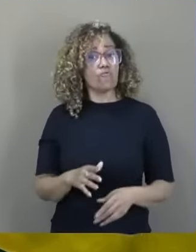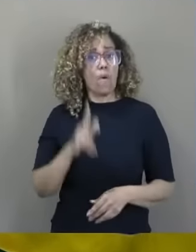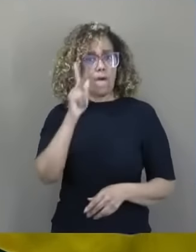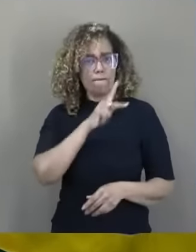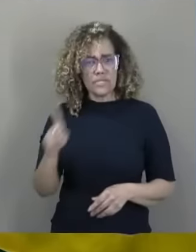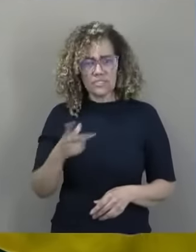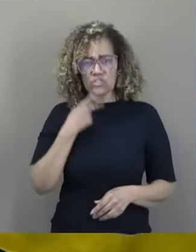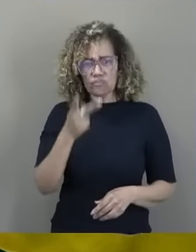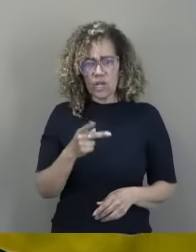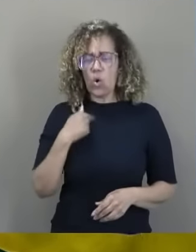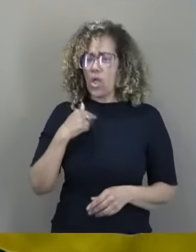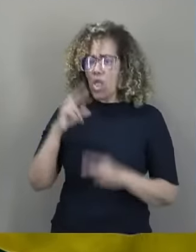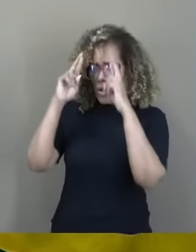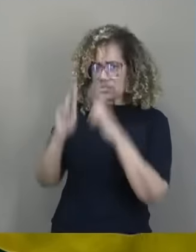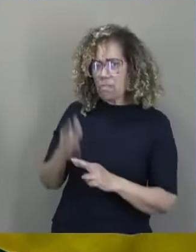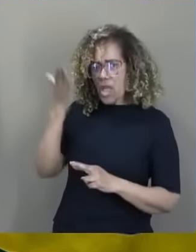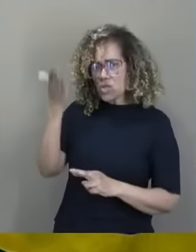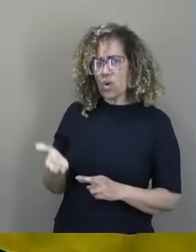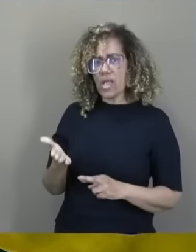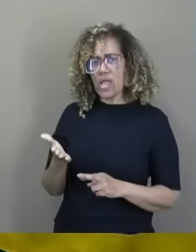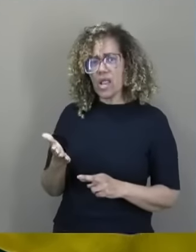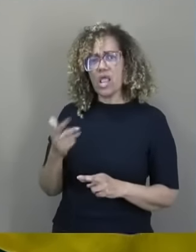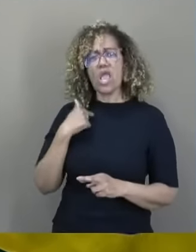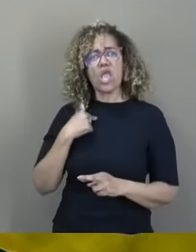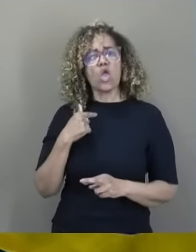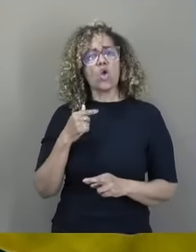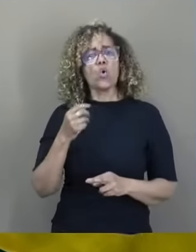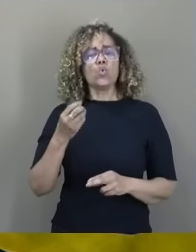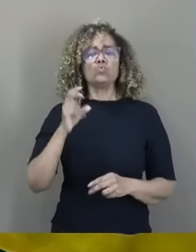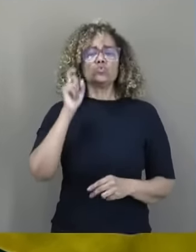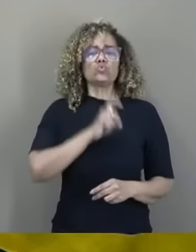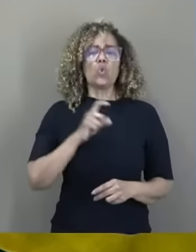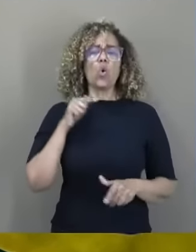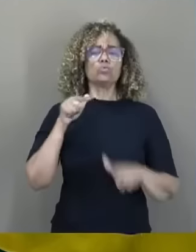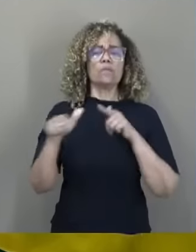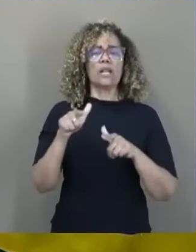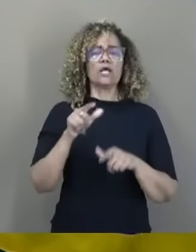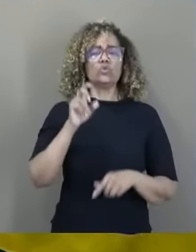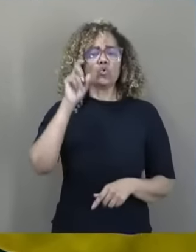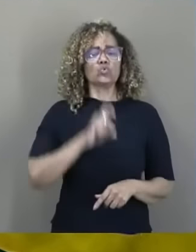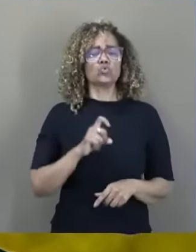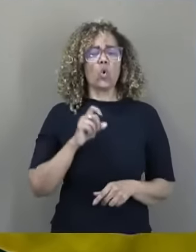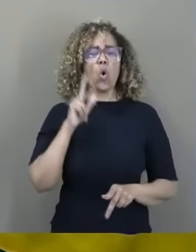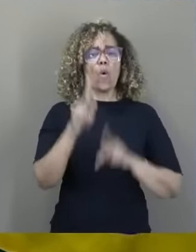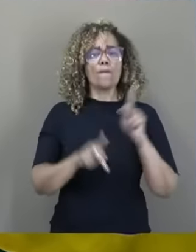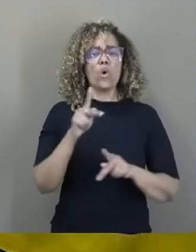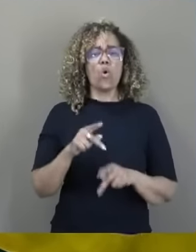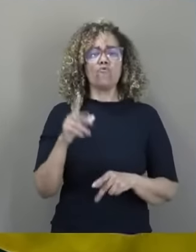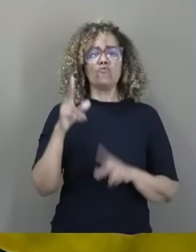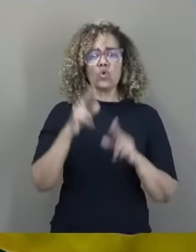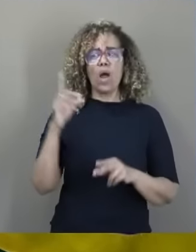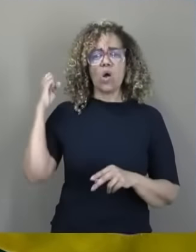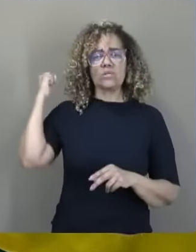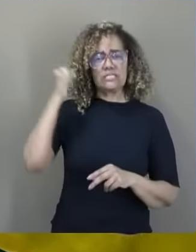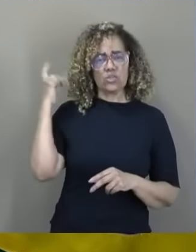isso, eu queria falar pra ele com todo respeito a ele, eu vim do povo, eu sou trabalhador, eu sou um senador aqui, como os outros senadores e deputados, que